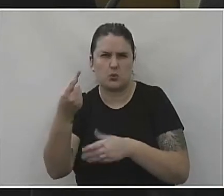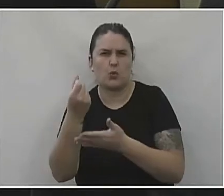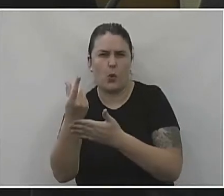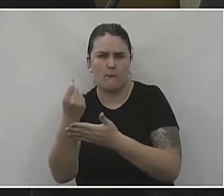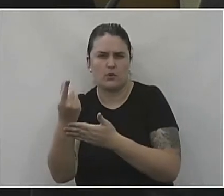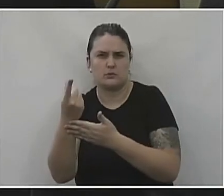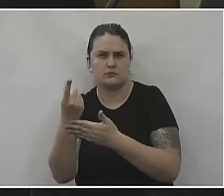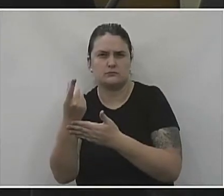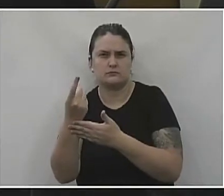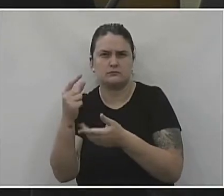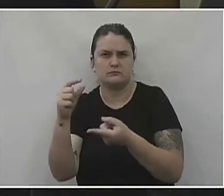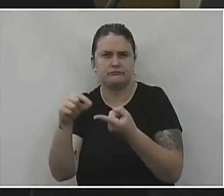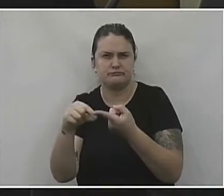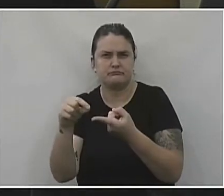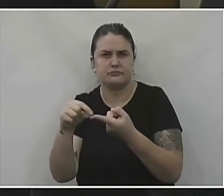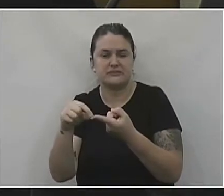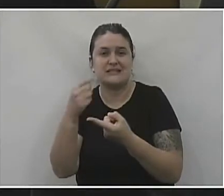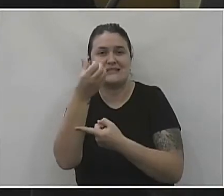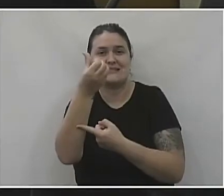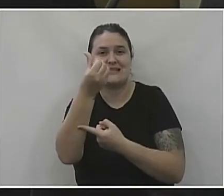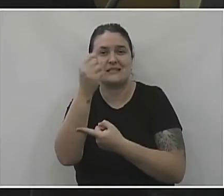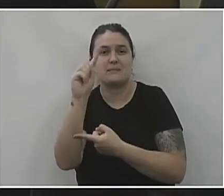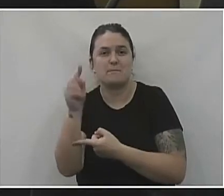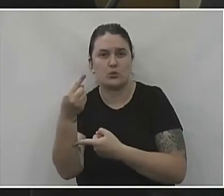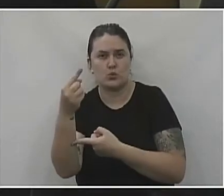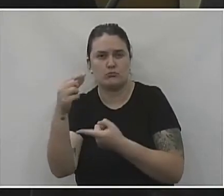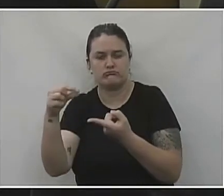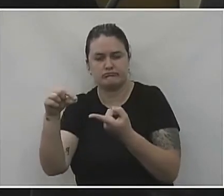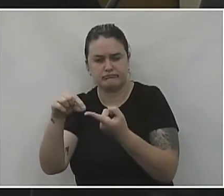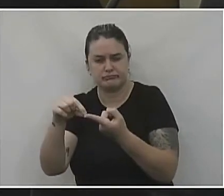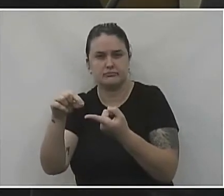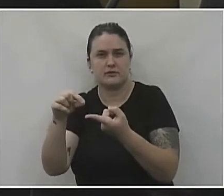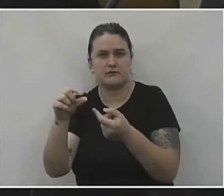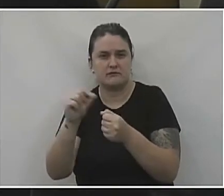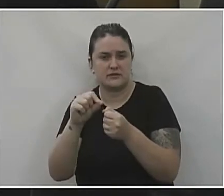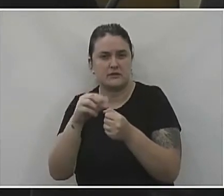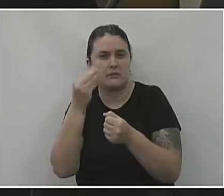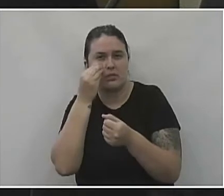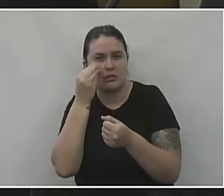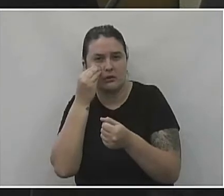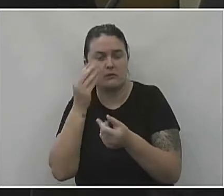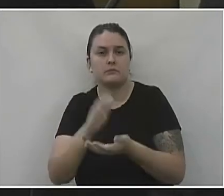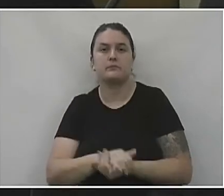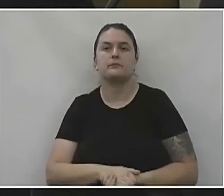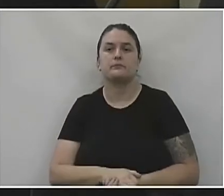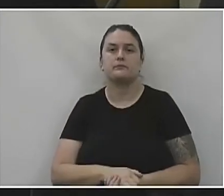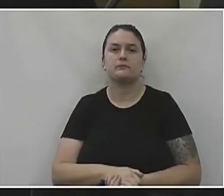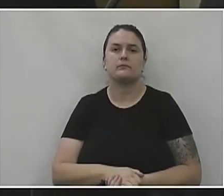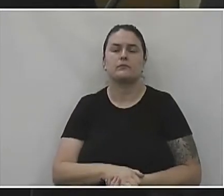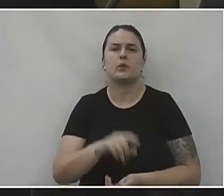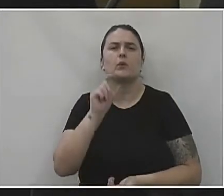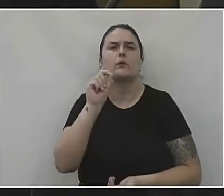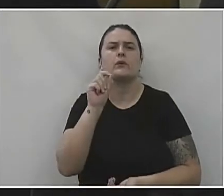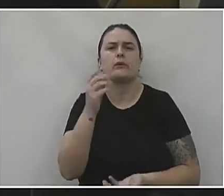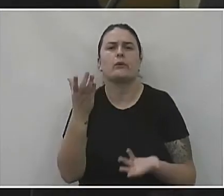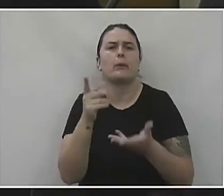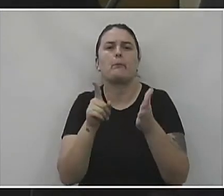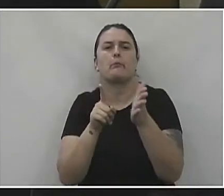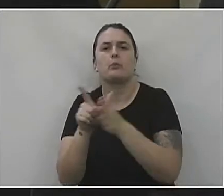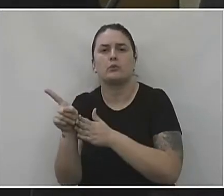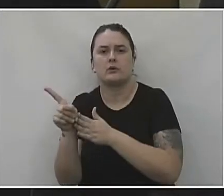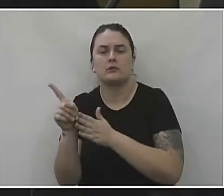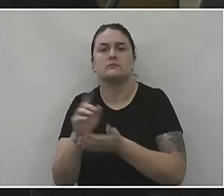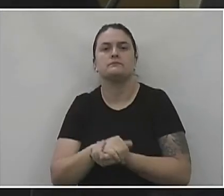compraram de teste rápido. 6 mil que foram aplicados. 6 mil. Isso. O que eu queria questionar é assim,